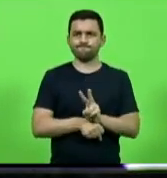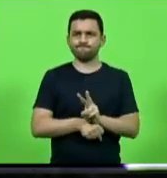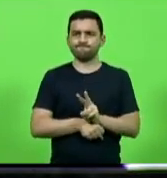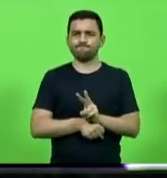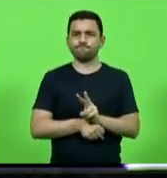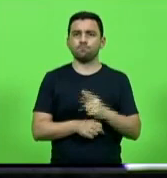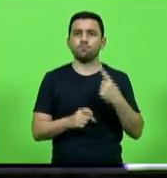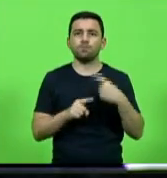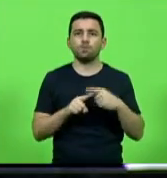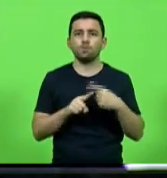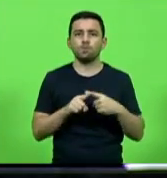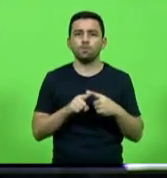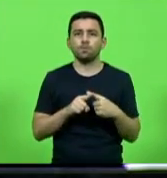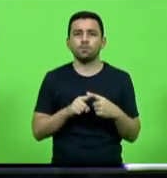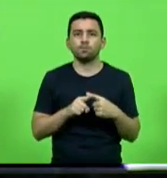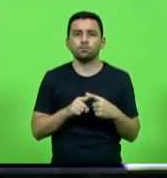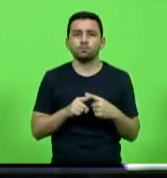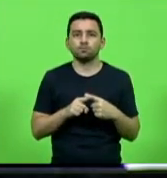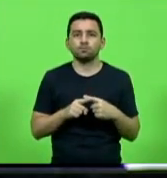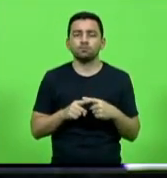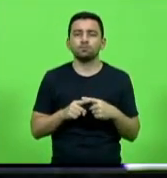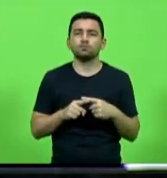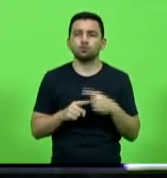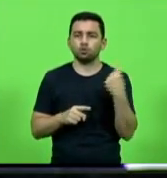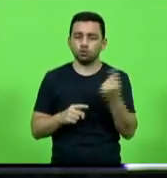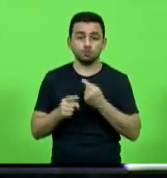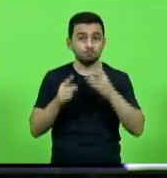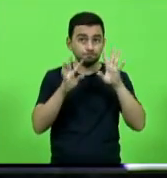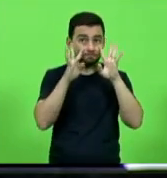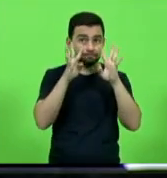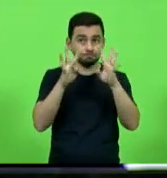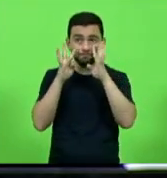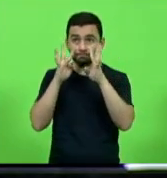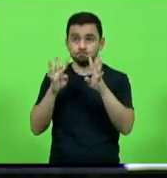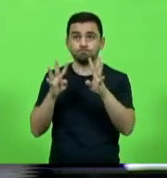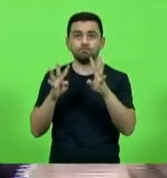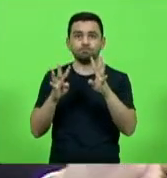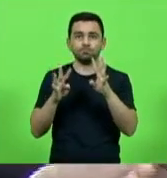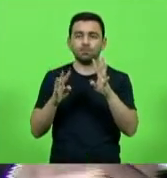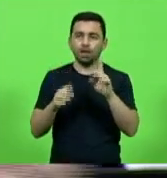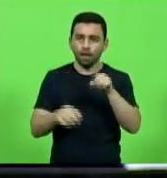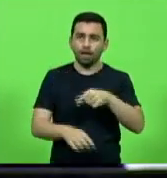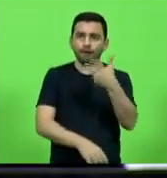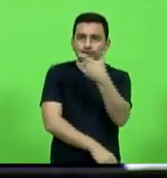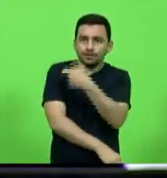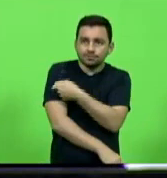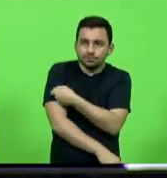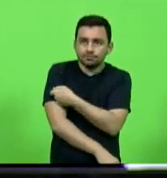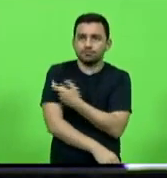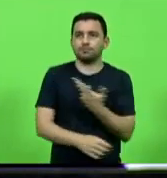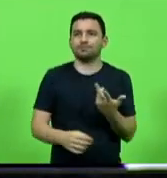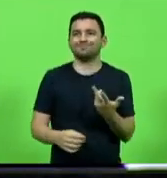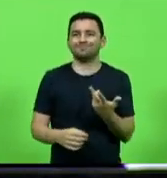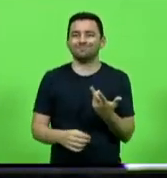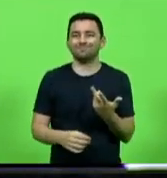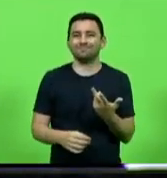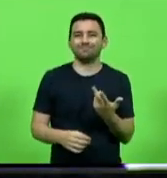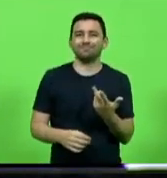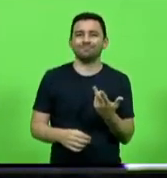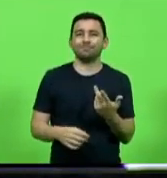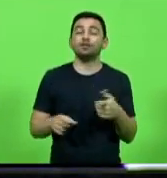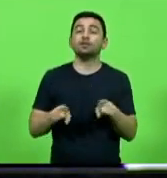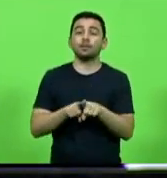por conta que a gente teve que ficar atento às questões da vacina e,